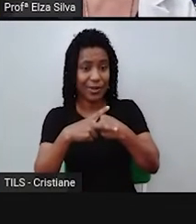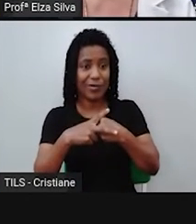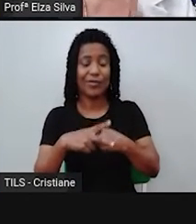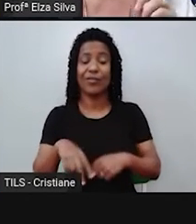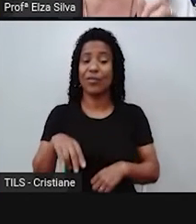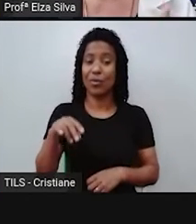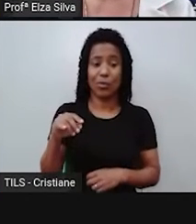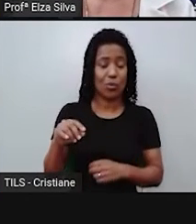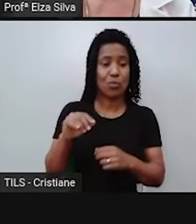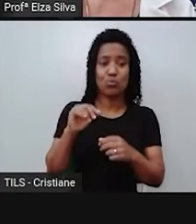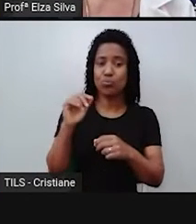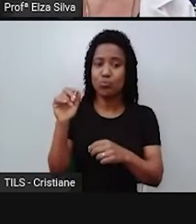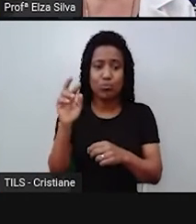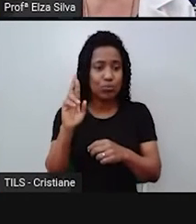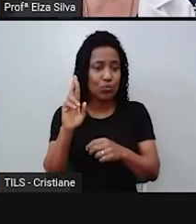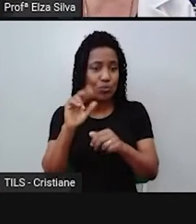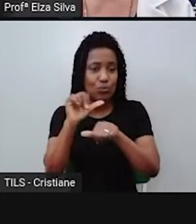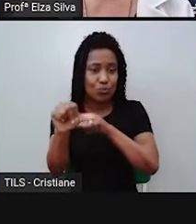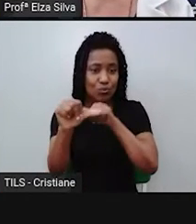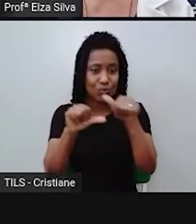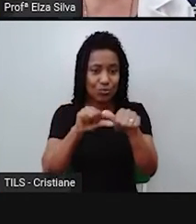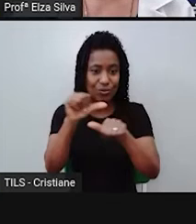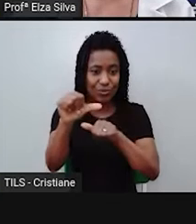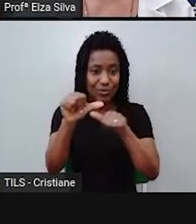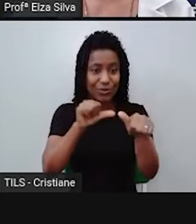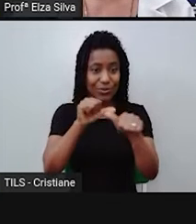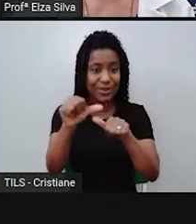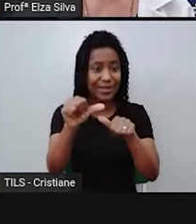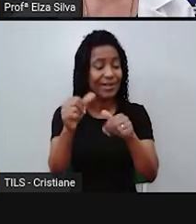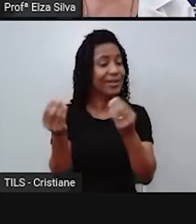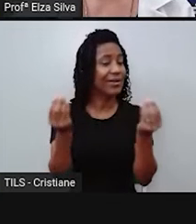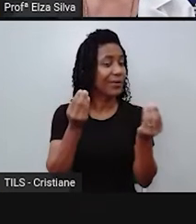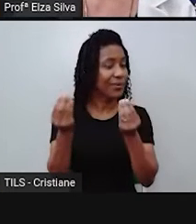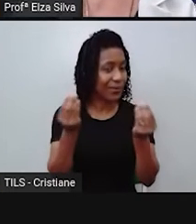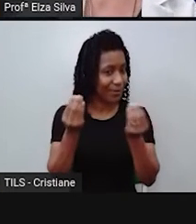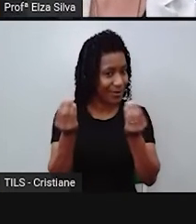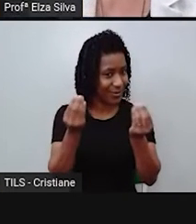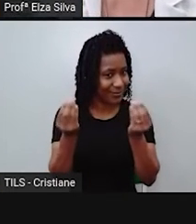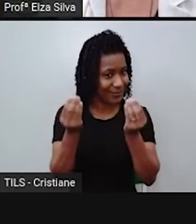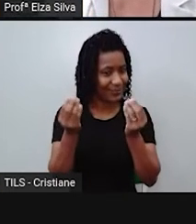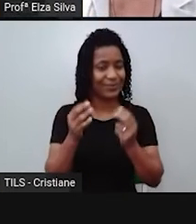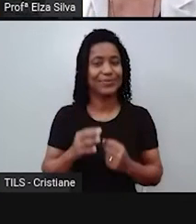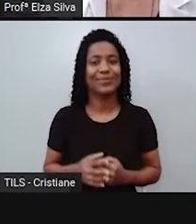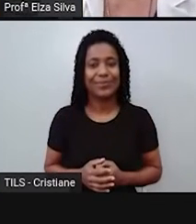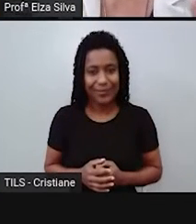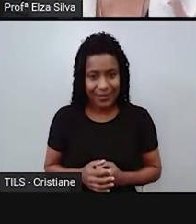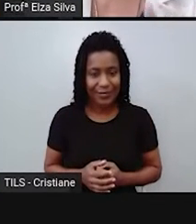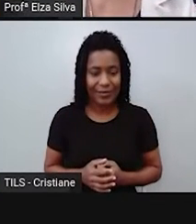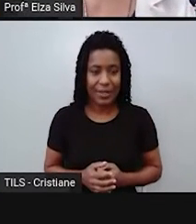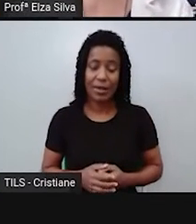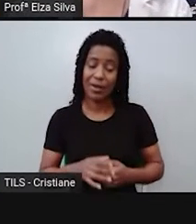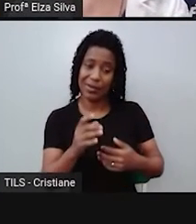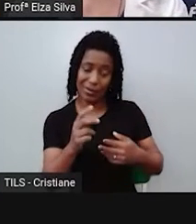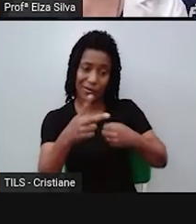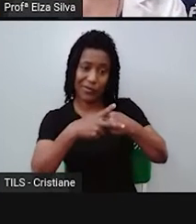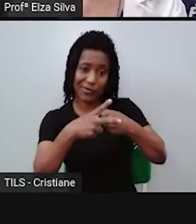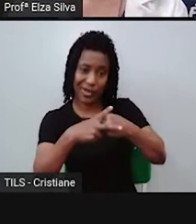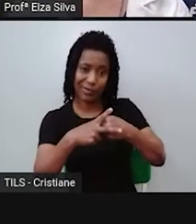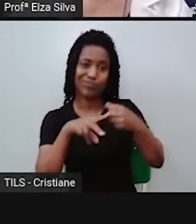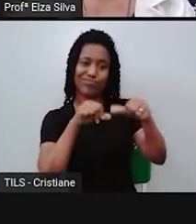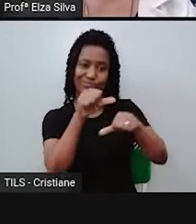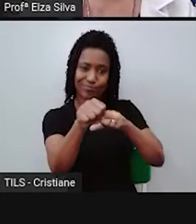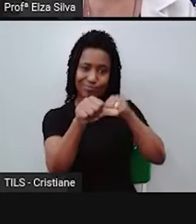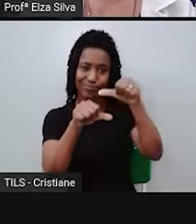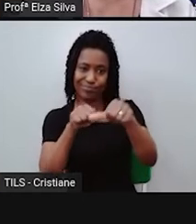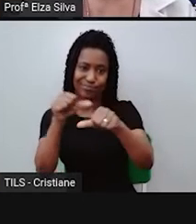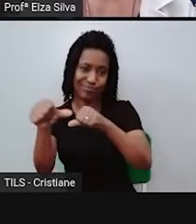nós aprendemos anteriormente que nestas situações, cada verbo tem a sua própria maneira de